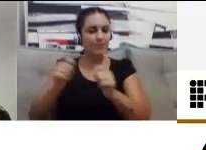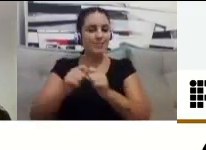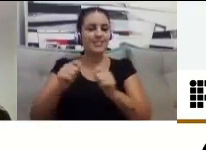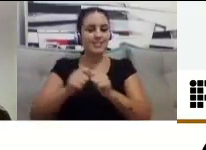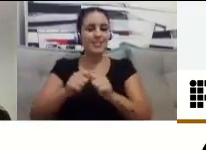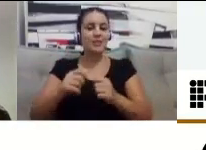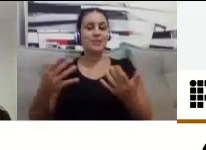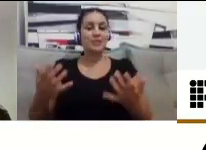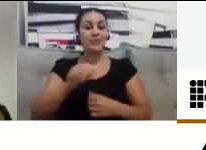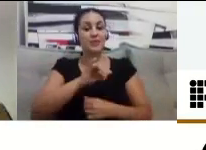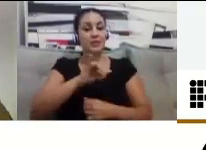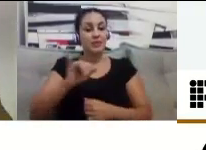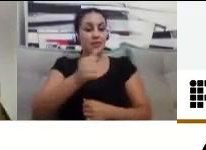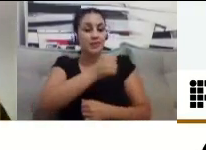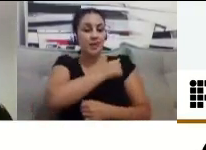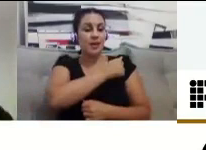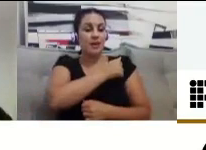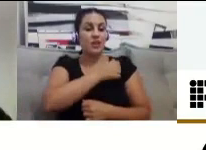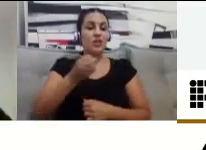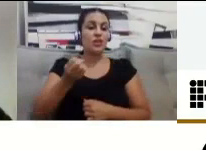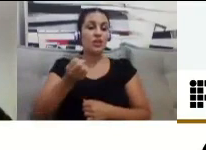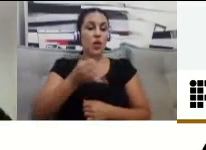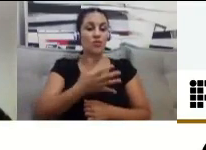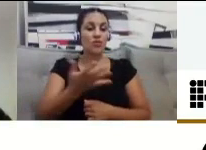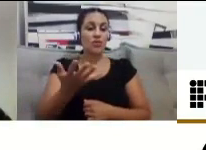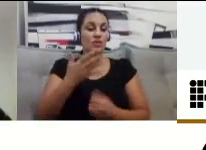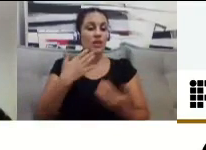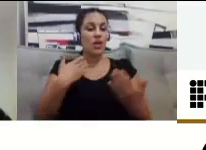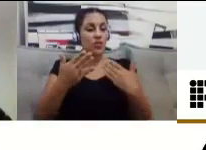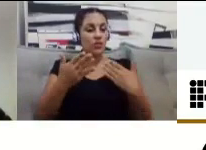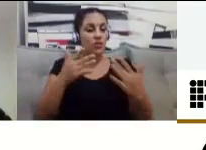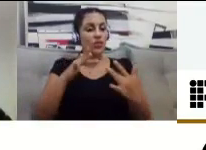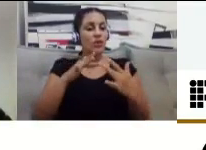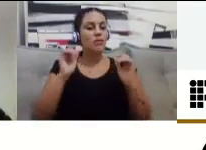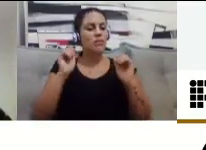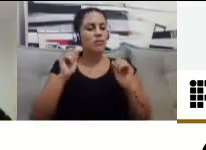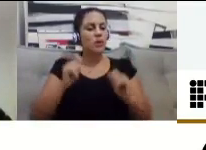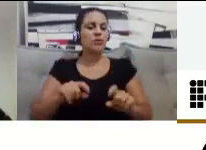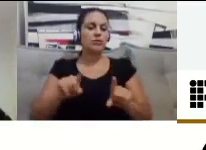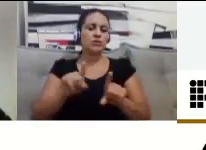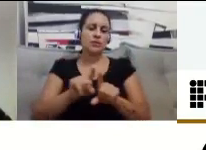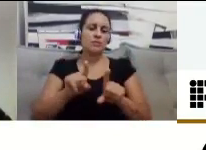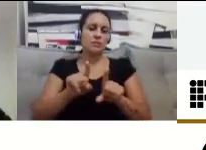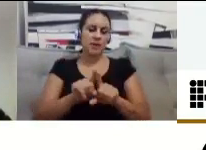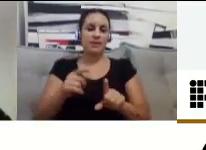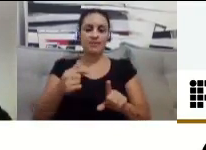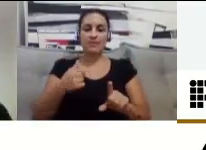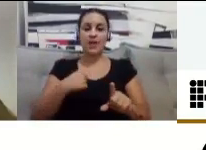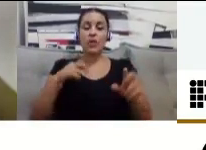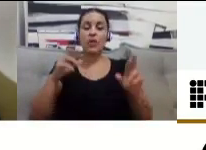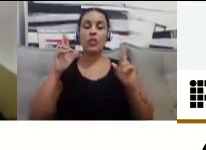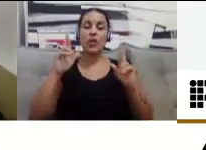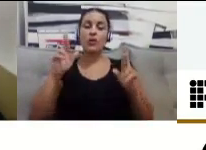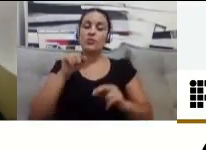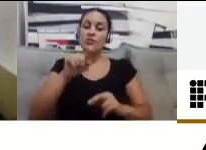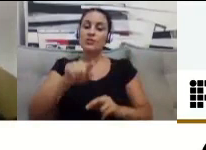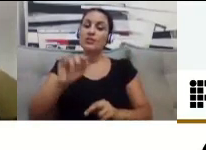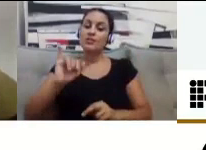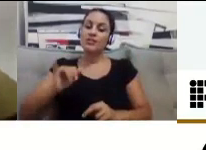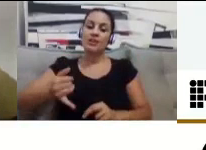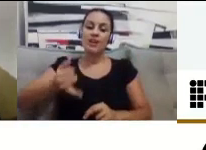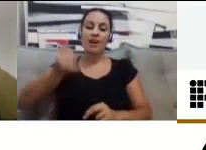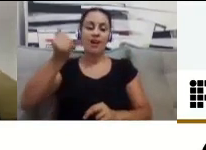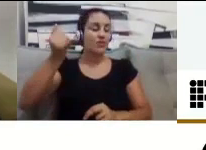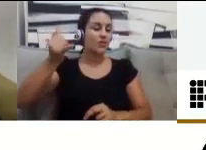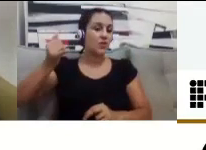bom? Vou deixar meus contatos aqui também. E desejo, assim, que vocês aproveitem ao máximo, porque essa equipe está